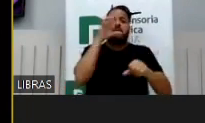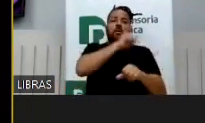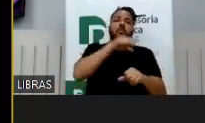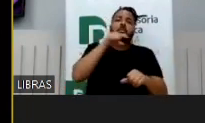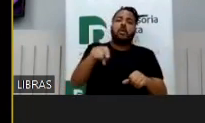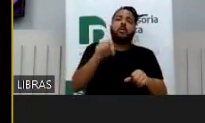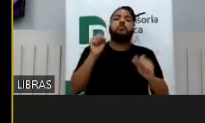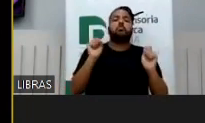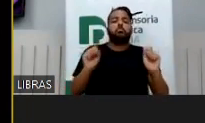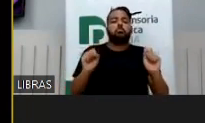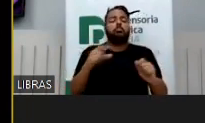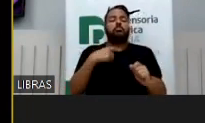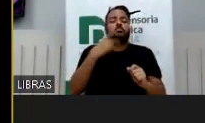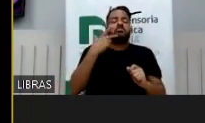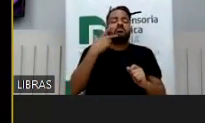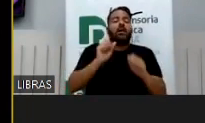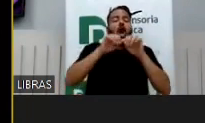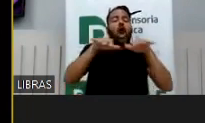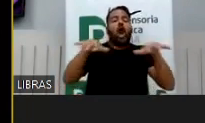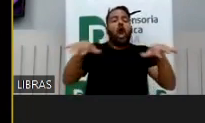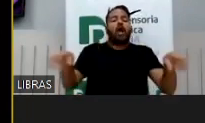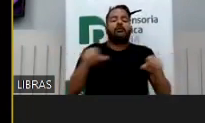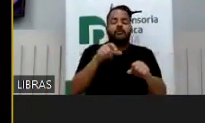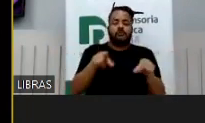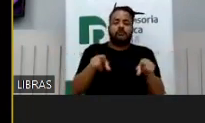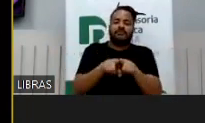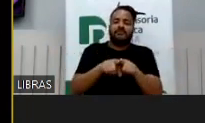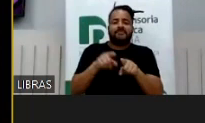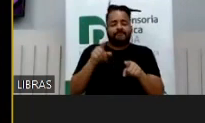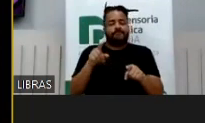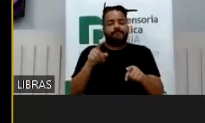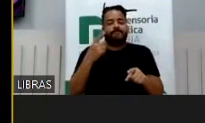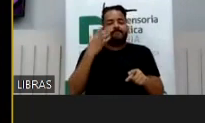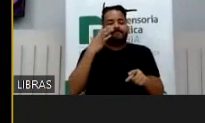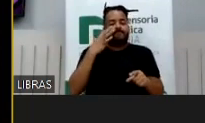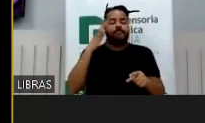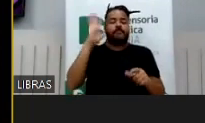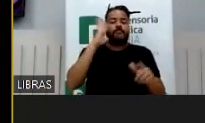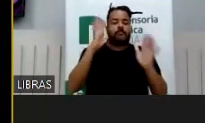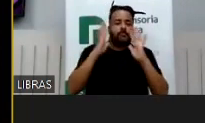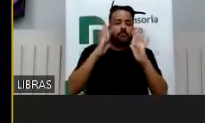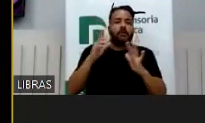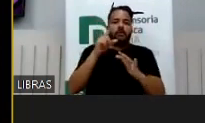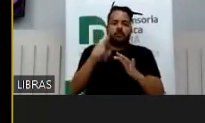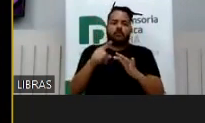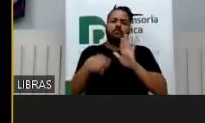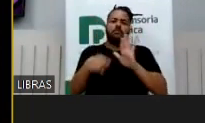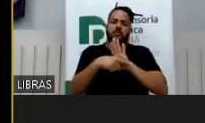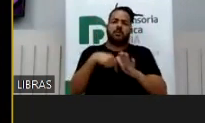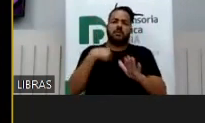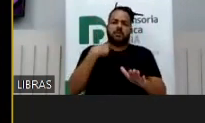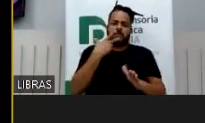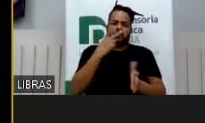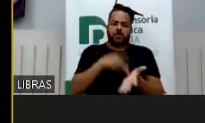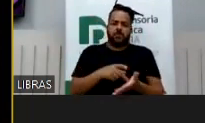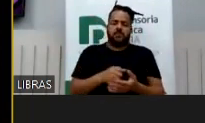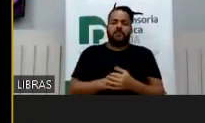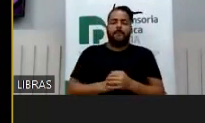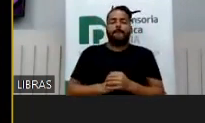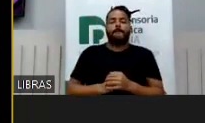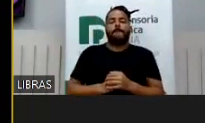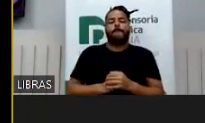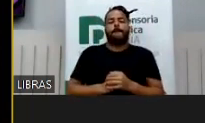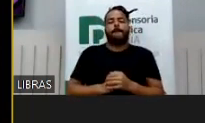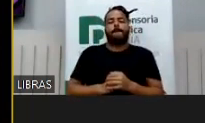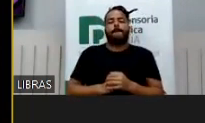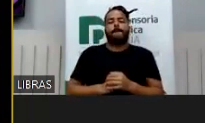alcance das coisas é muito maior e certamente muito mais pernicioso quando os reflexos são negativos, né, Tati? Bom, além da